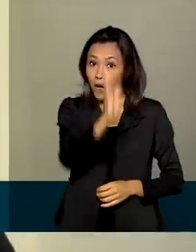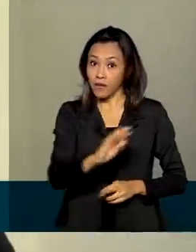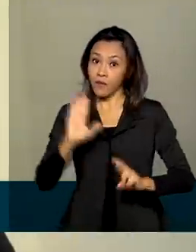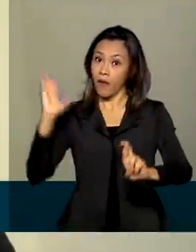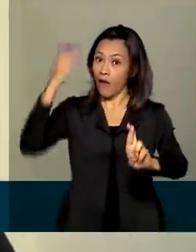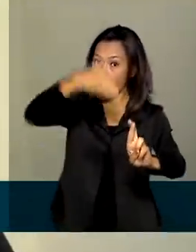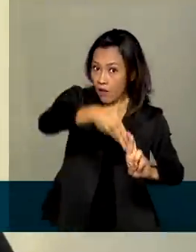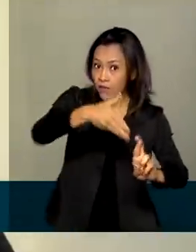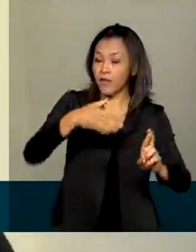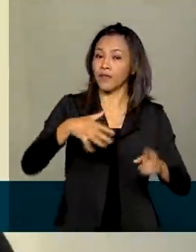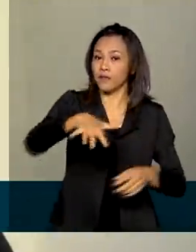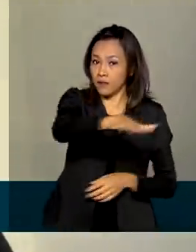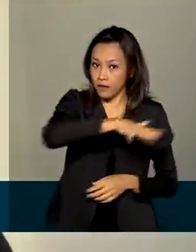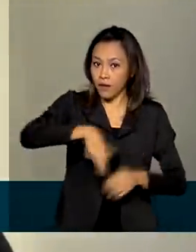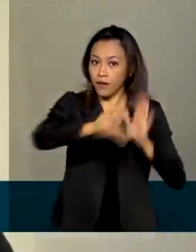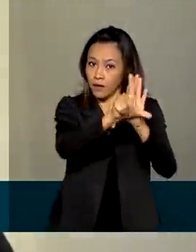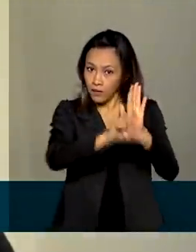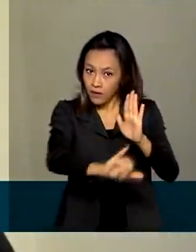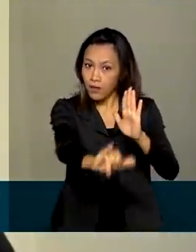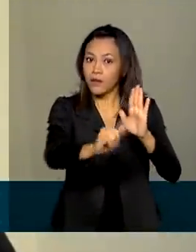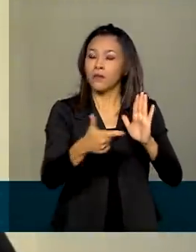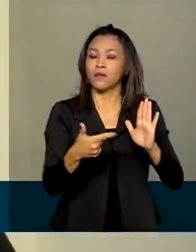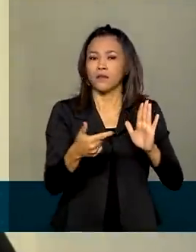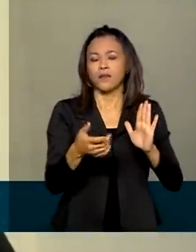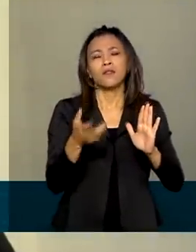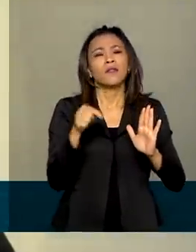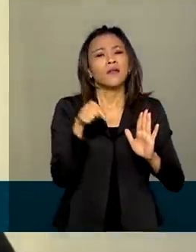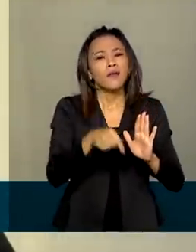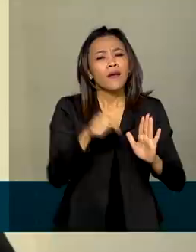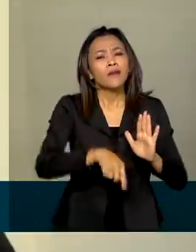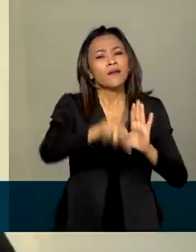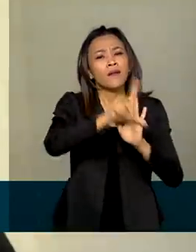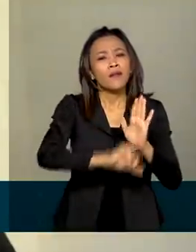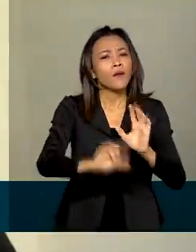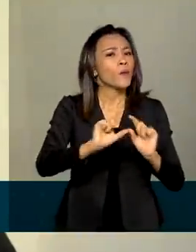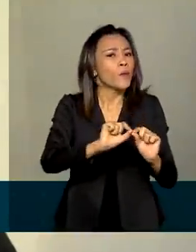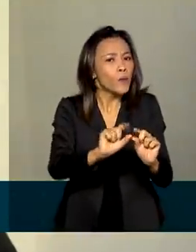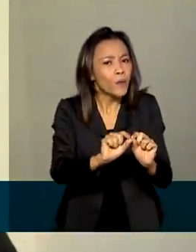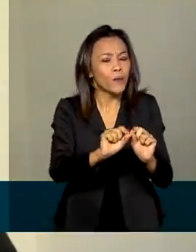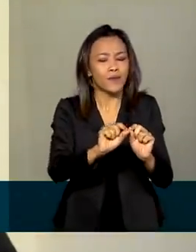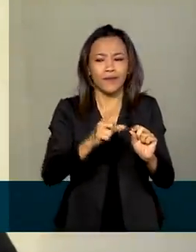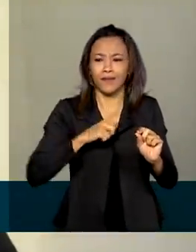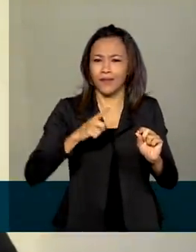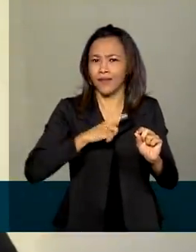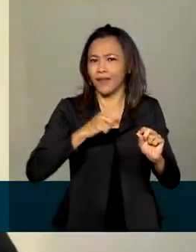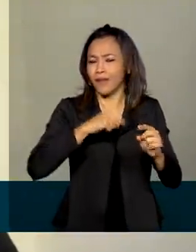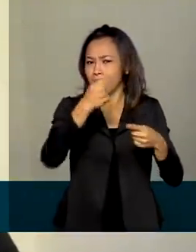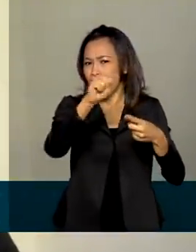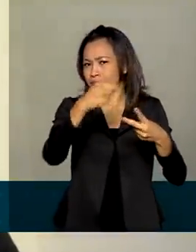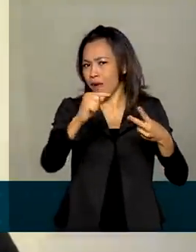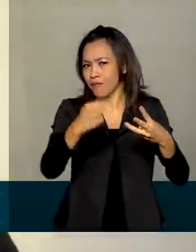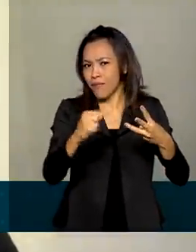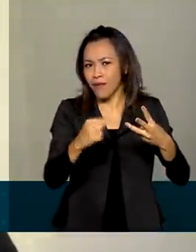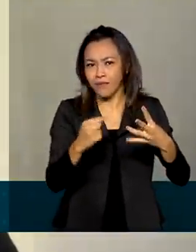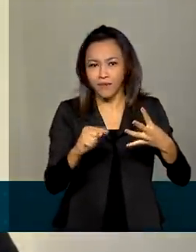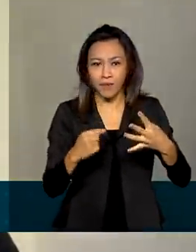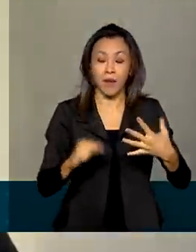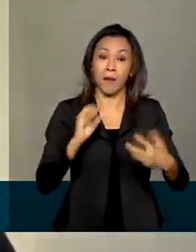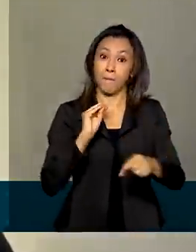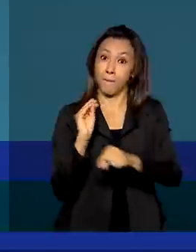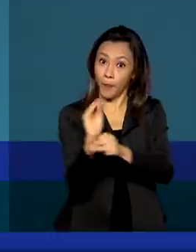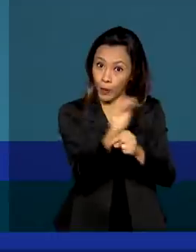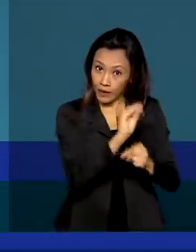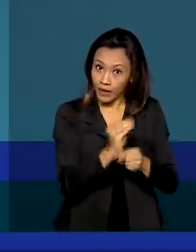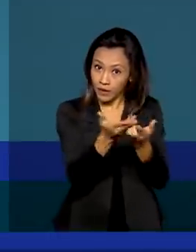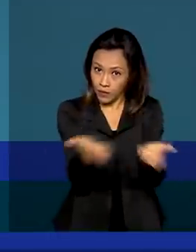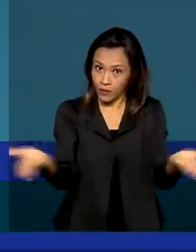legislação consumirista e uma legislação que vem trazendo diversas proteções, na verdade.